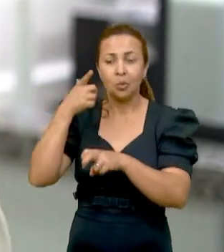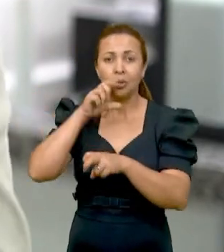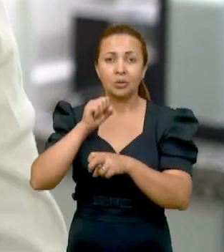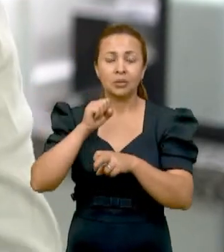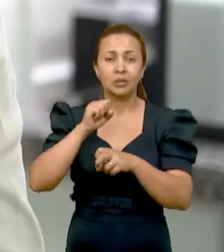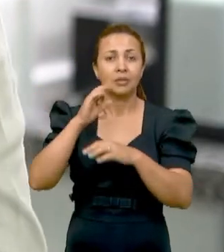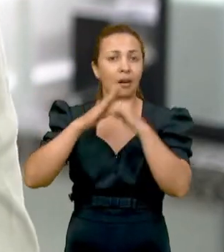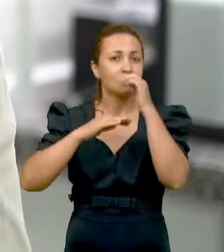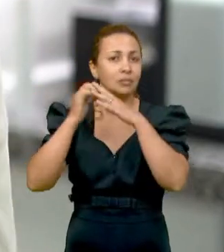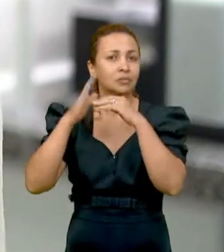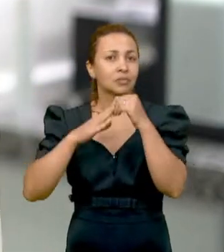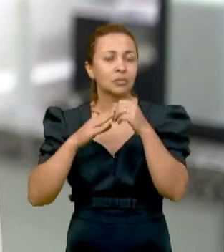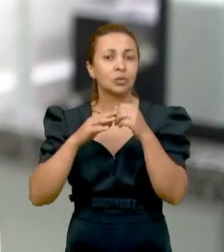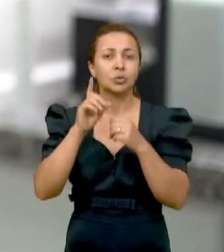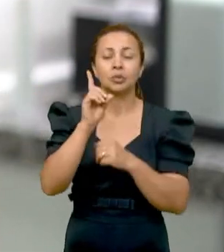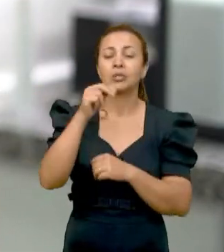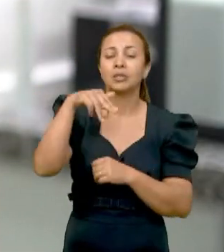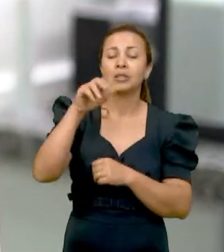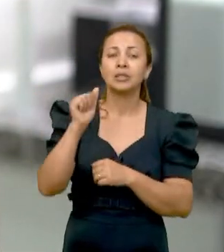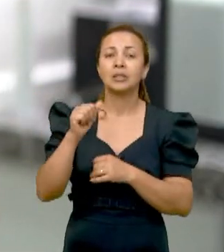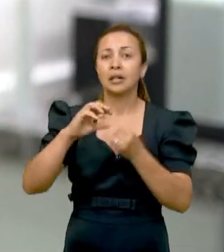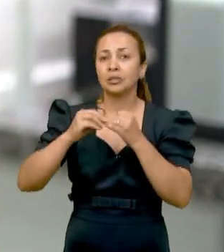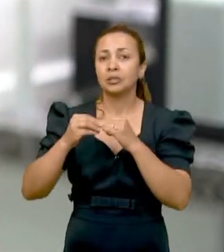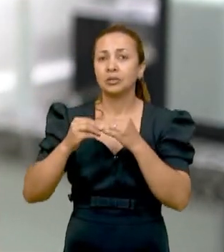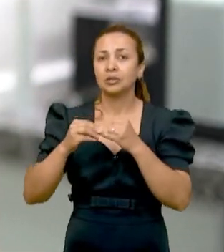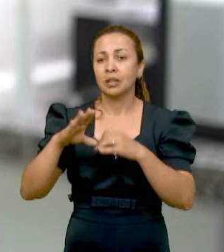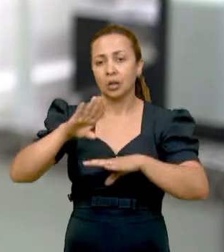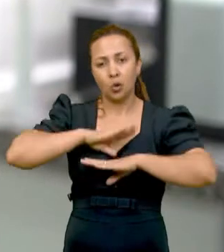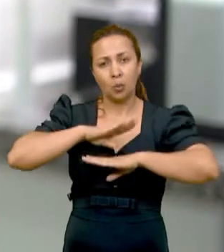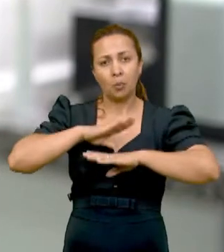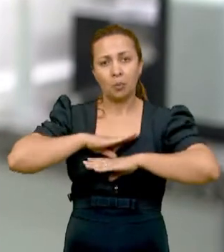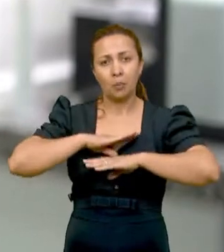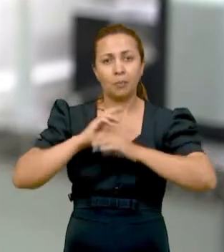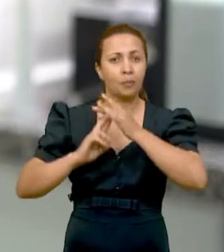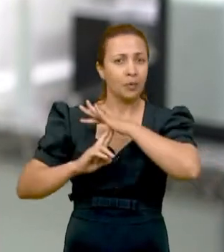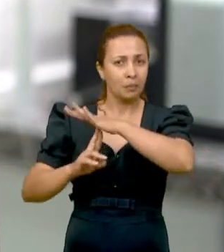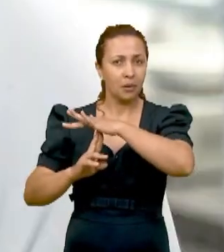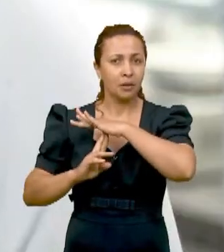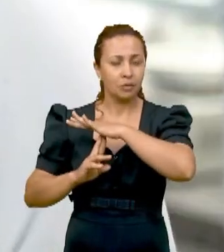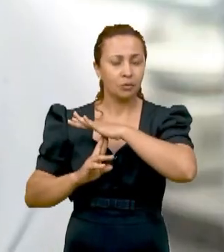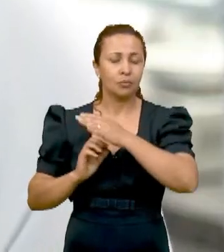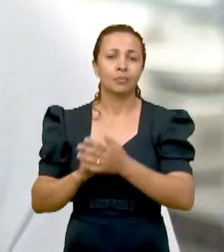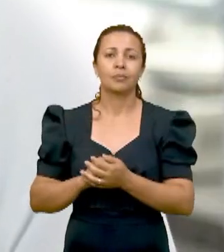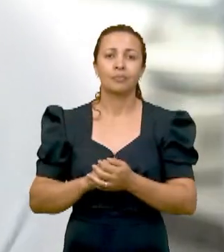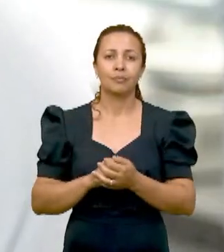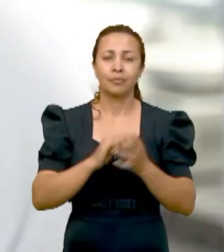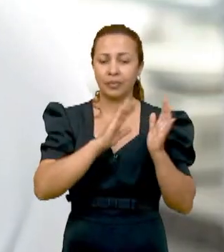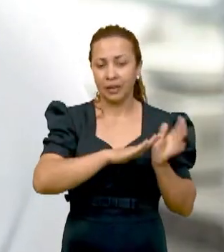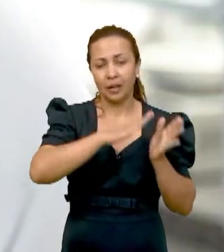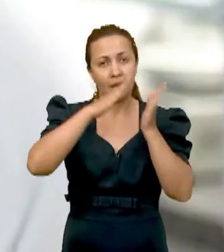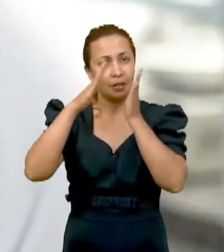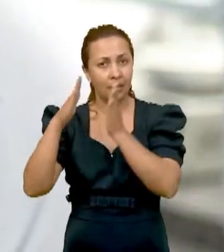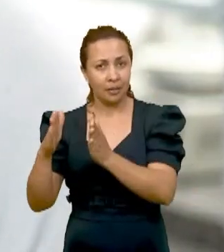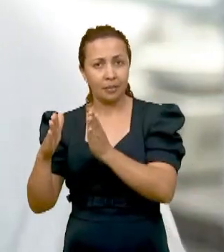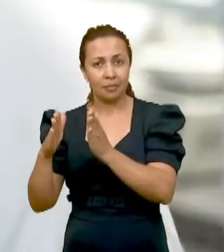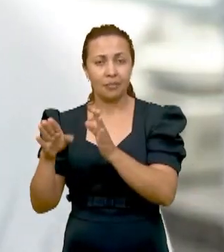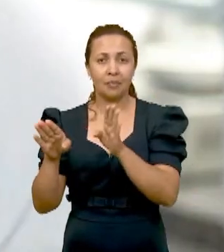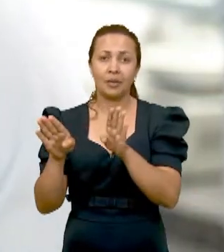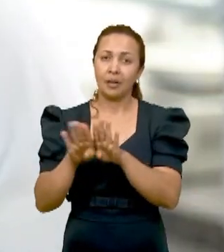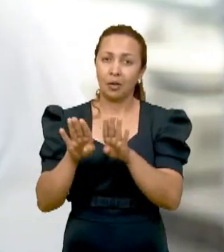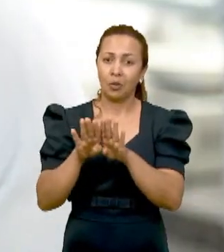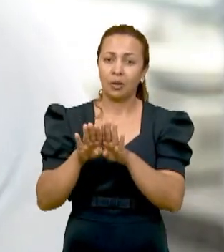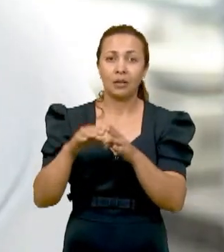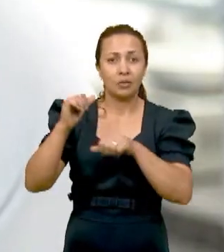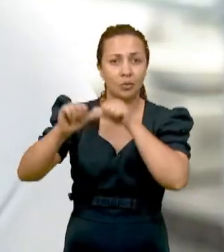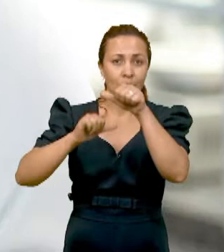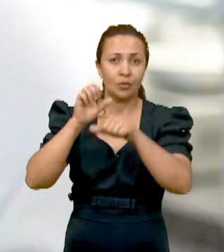ver a plasticidade que esses genóticos devem ter em termos de comportamento ambiental. Essa etapa, que está sendo desenvolvida aqui no